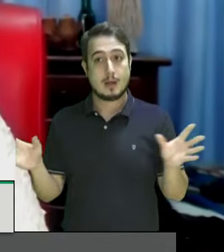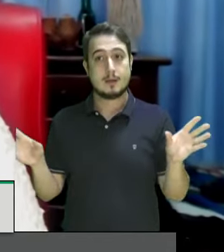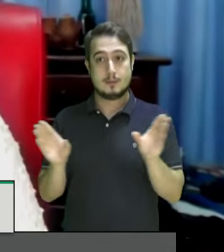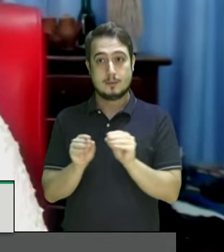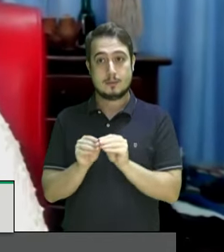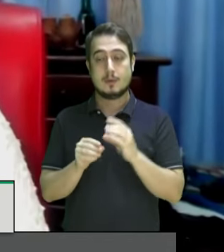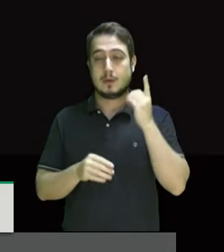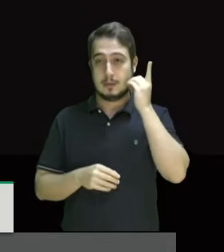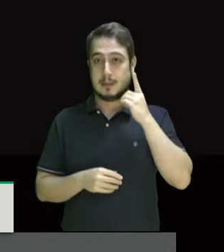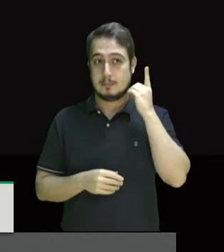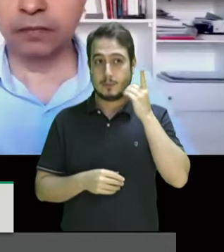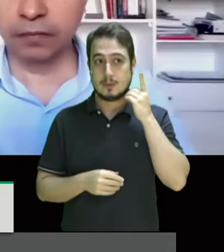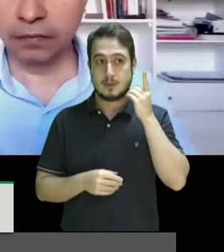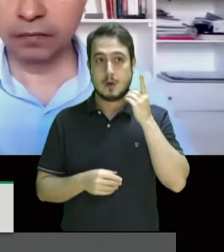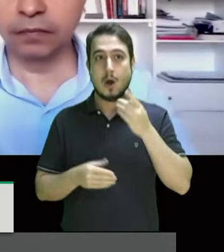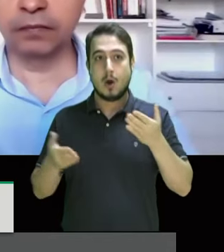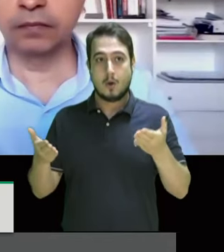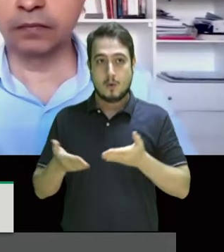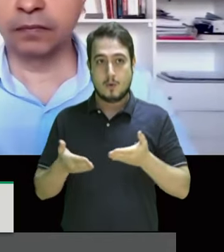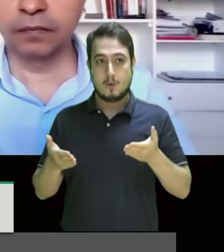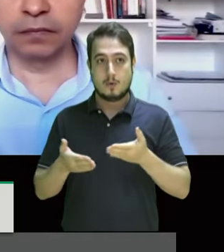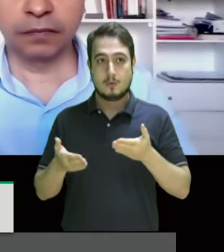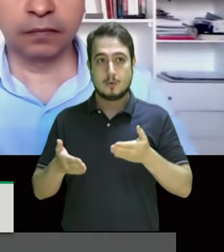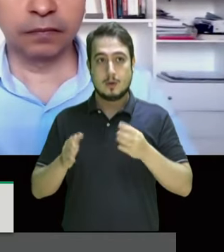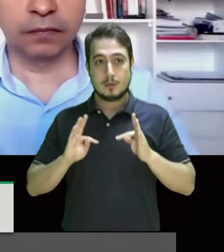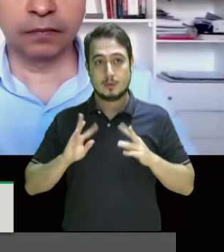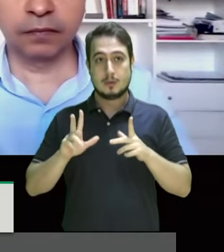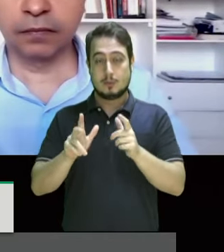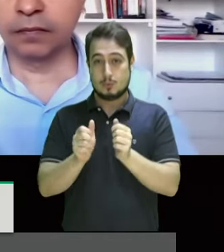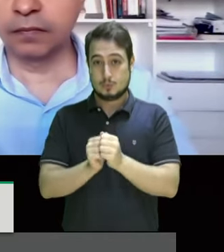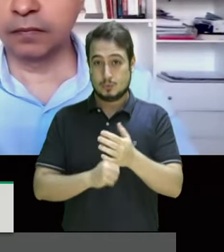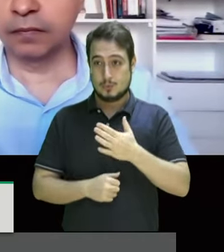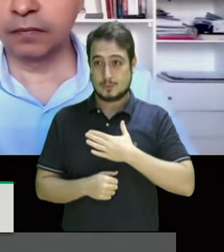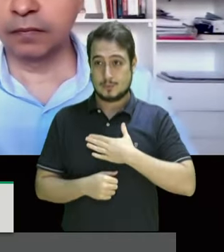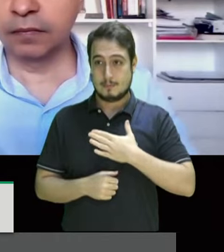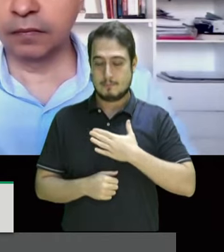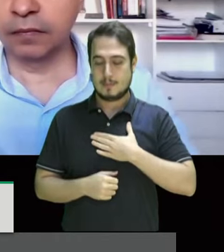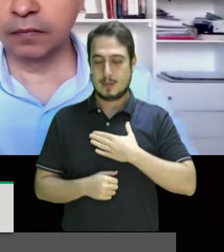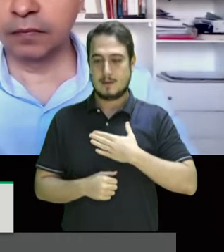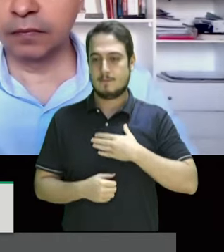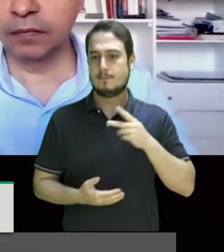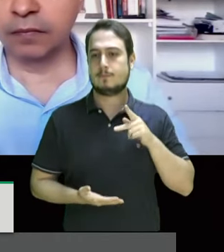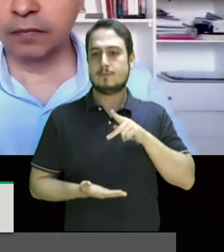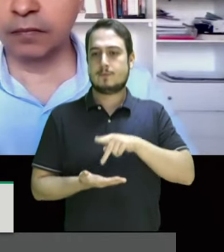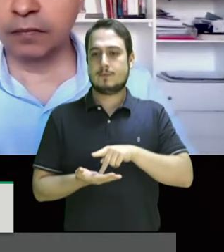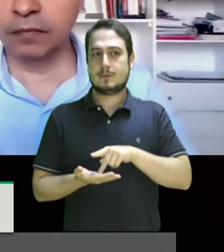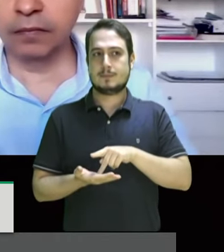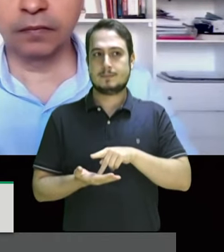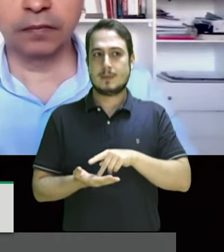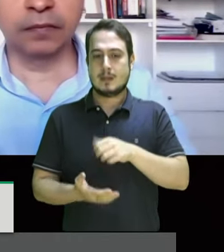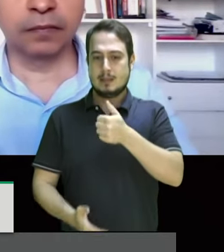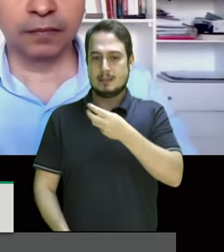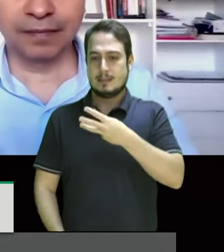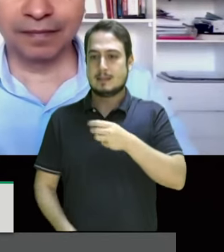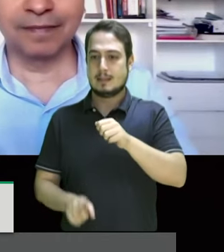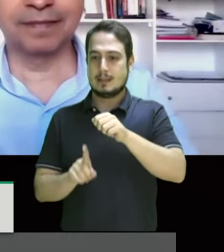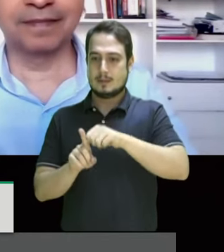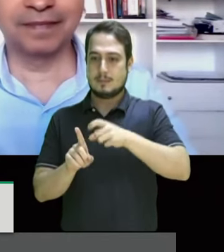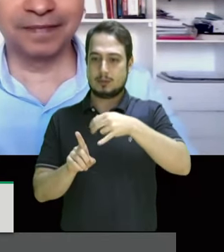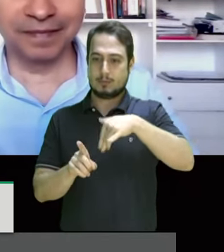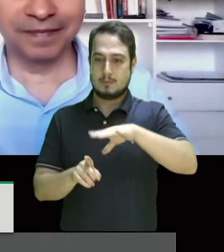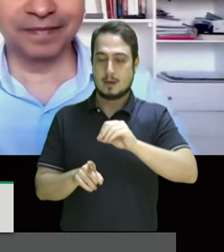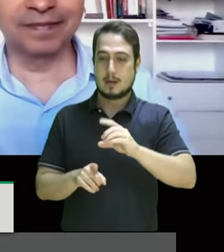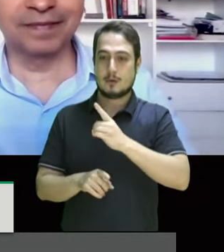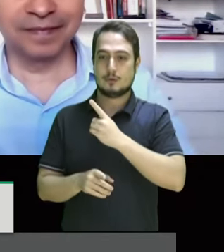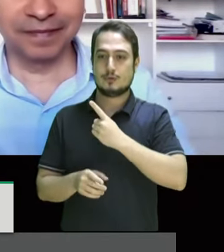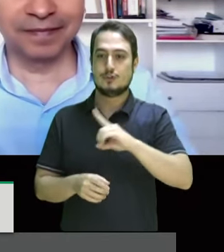deputado Bira hoje com toda a minha honestidade depois do 13 de maio de ontem que foi o dia nacional